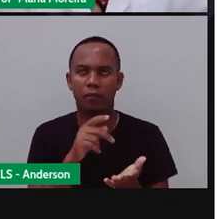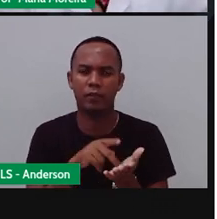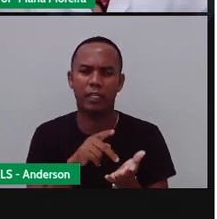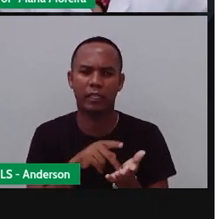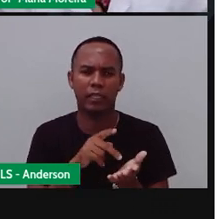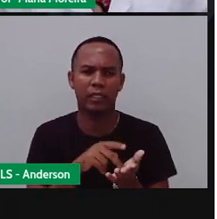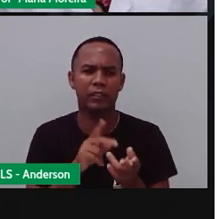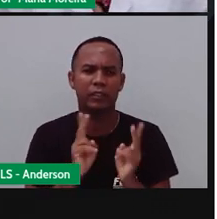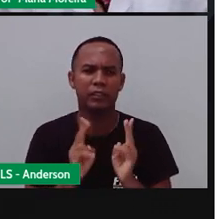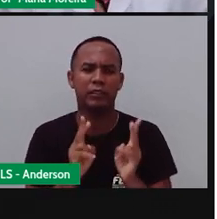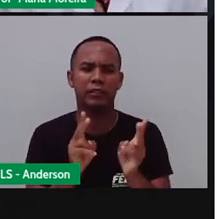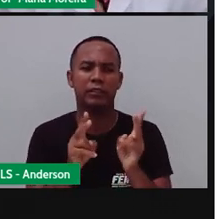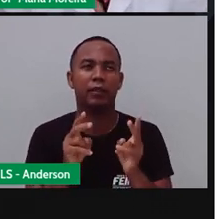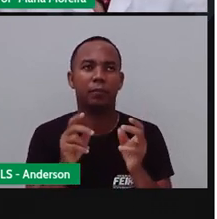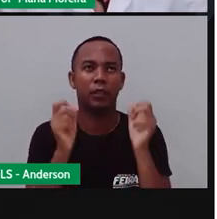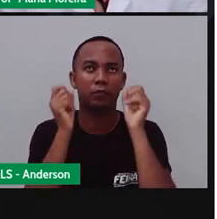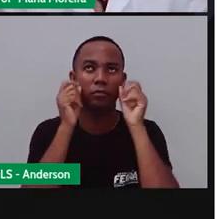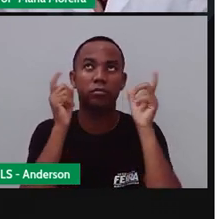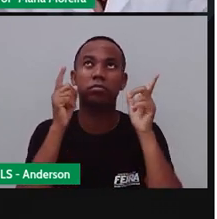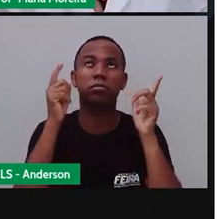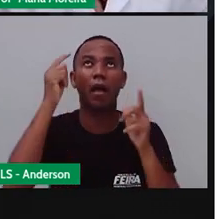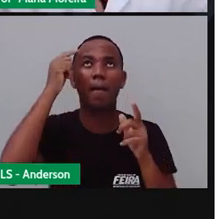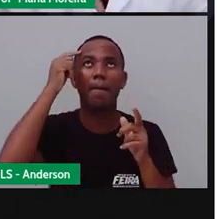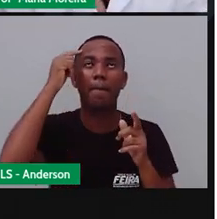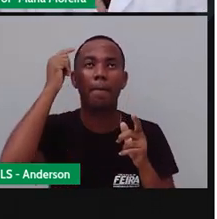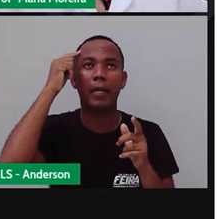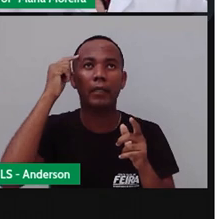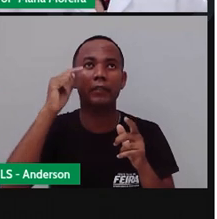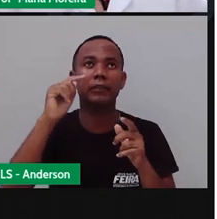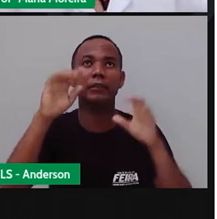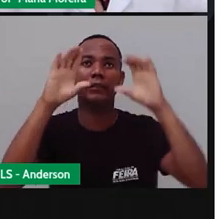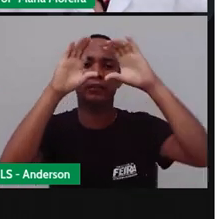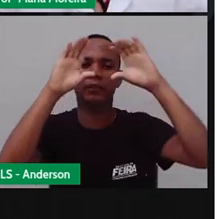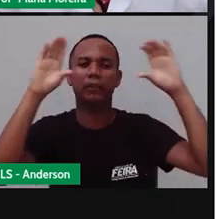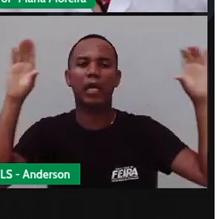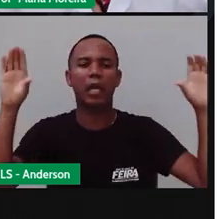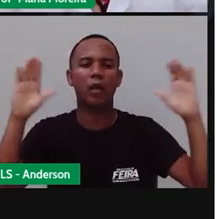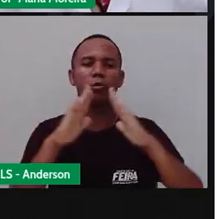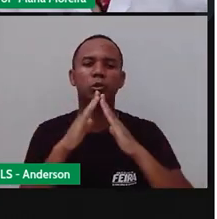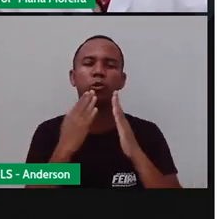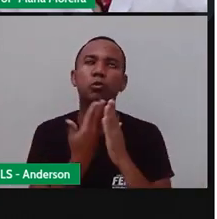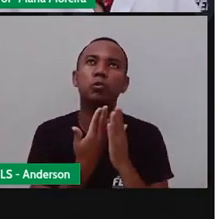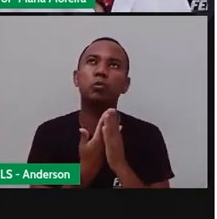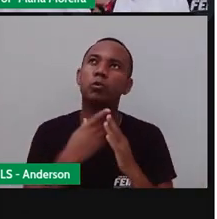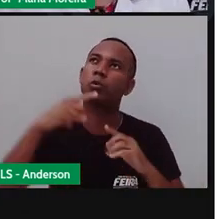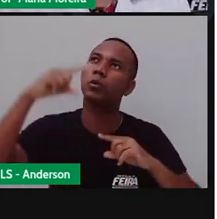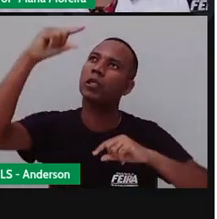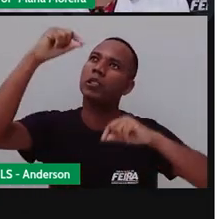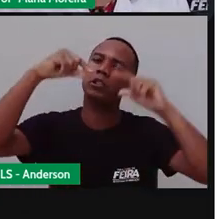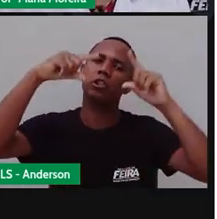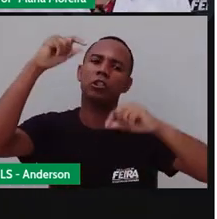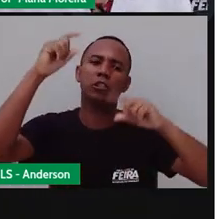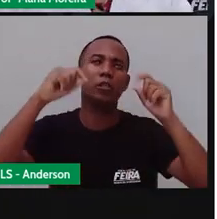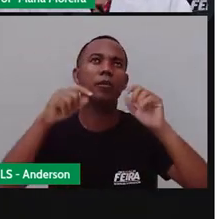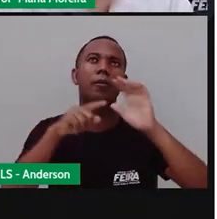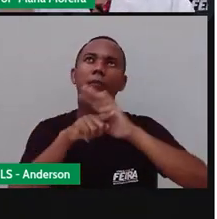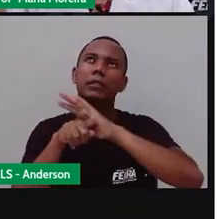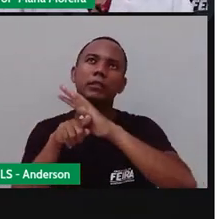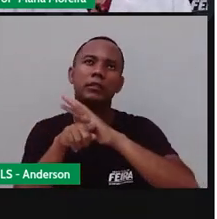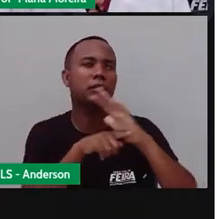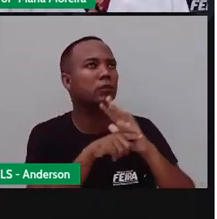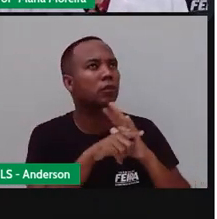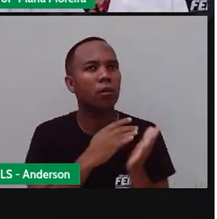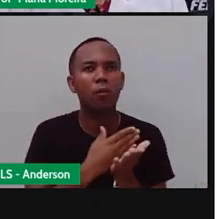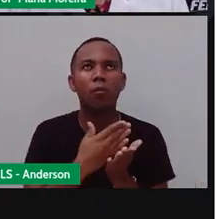sempre foi fascinado com o quê? Com o céu. Com o estudo dos astros. Então, a partir desse estudo dos astros, é que ele